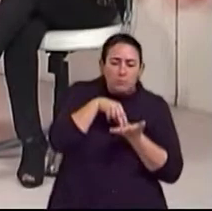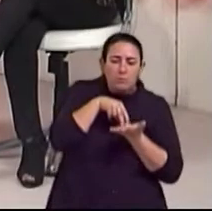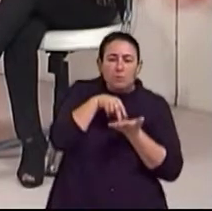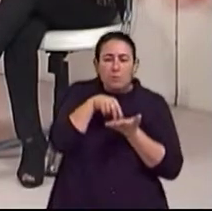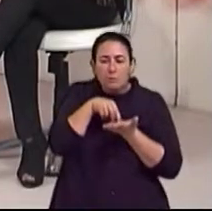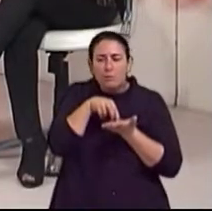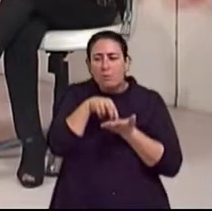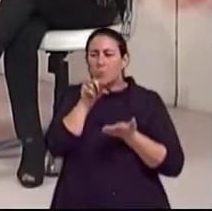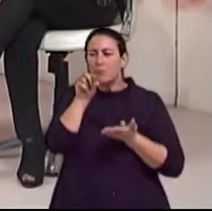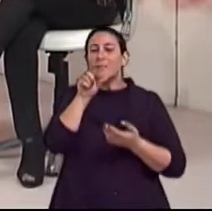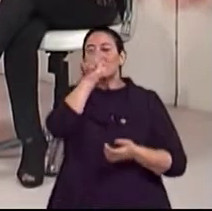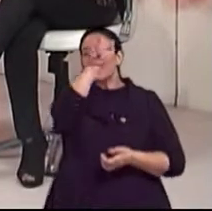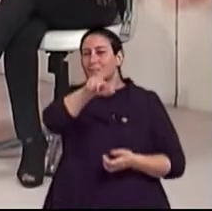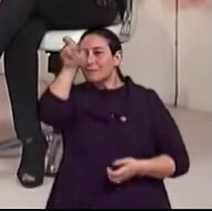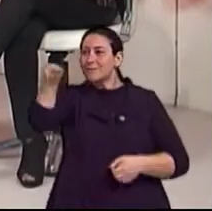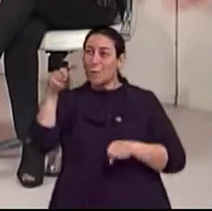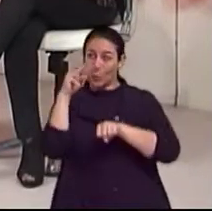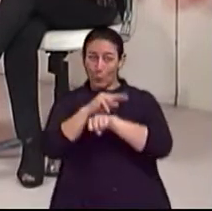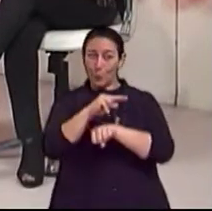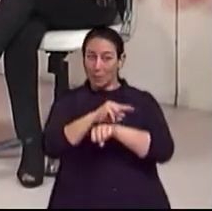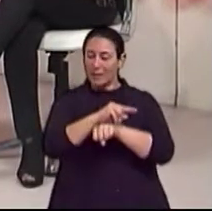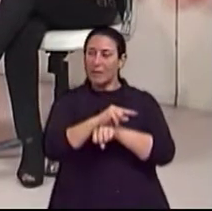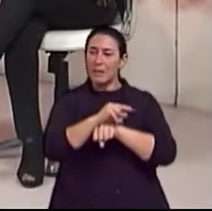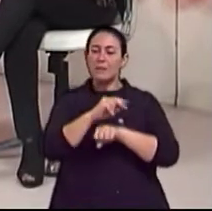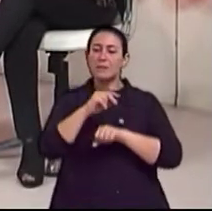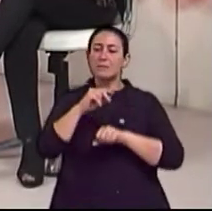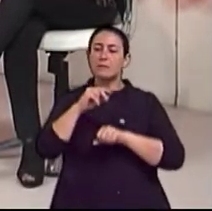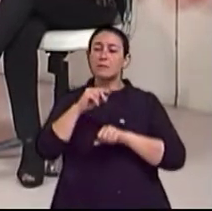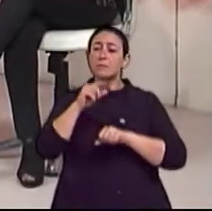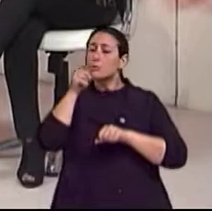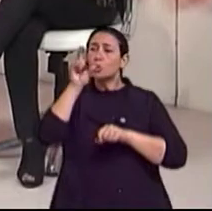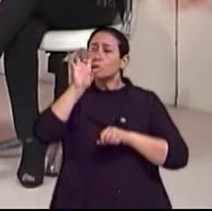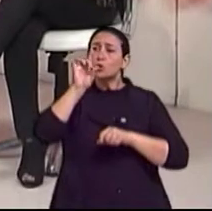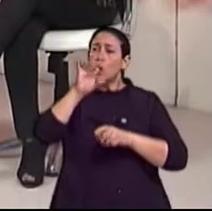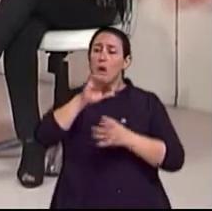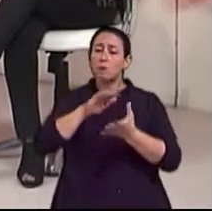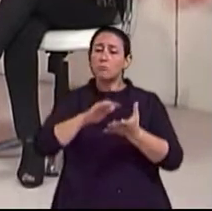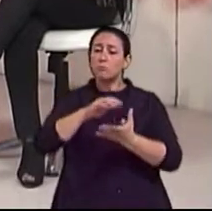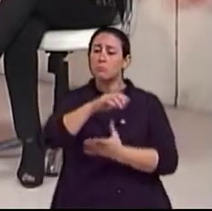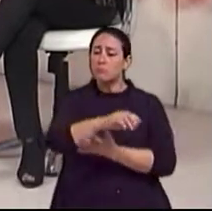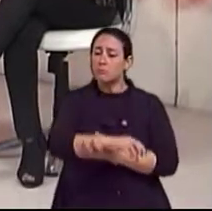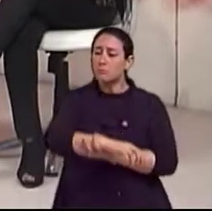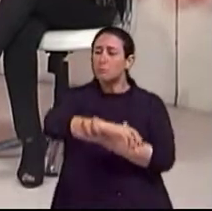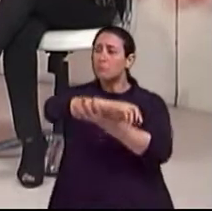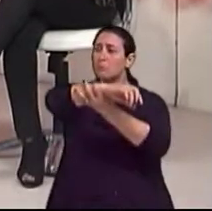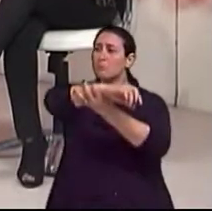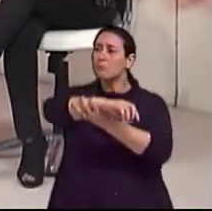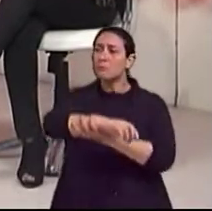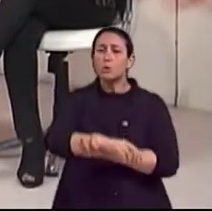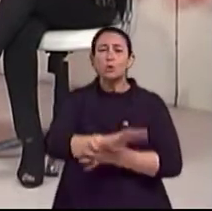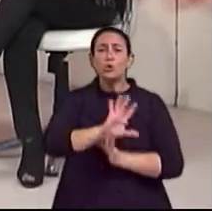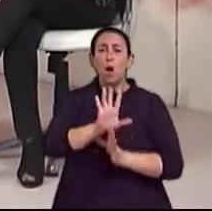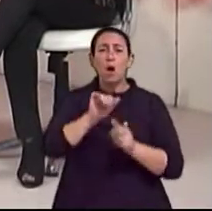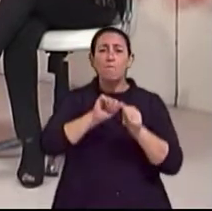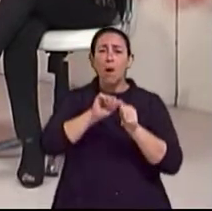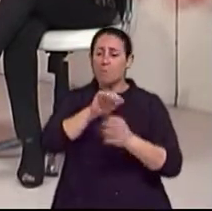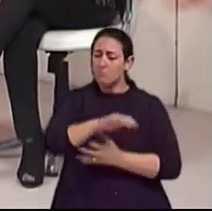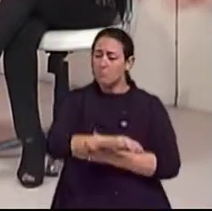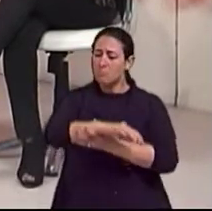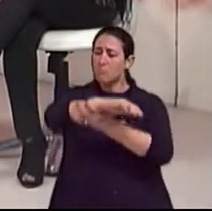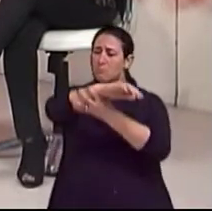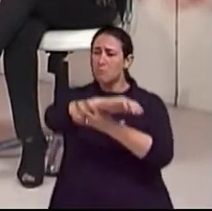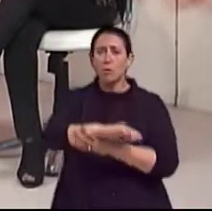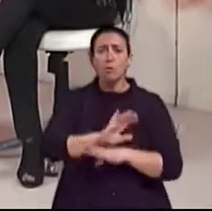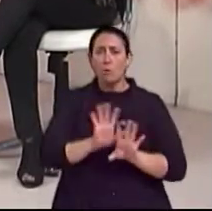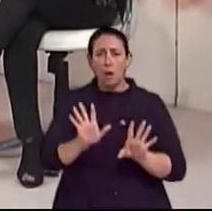cuidador ou as cuidadoras naquele momento, simplesmente moviam o braço dele como só fazendo o exercício, sem falarem...